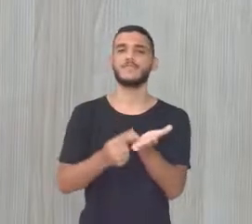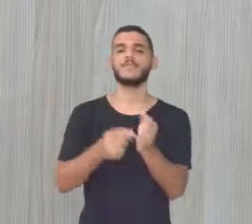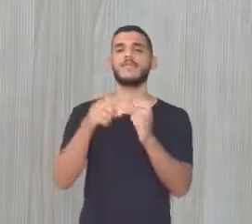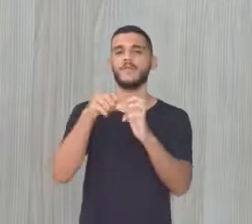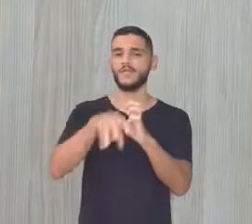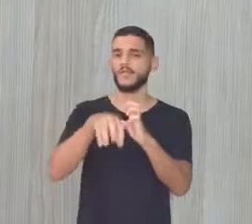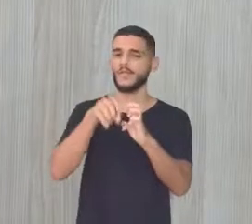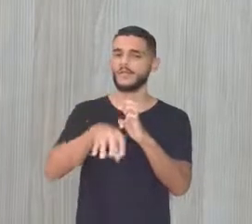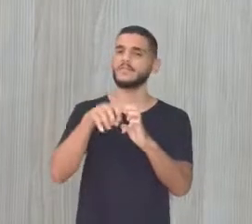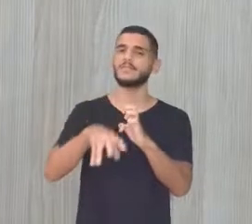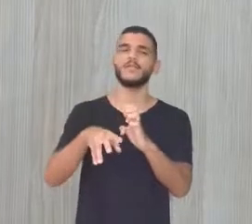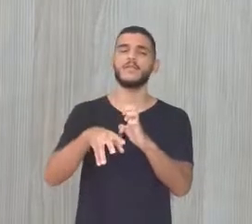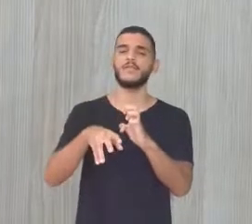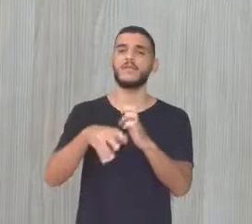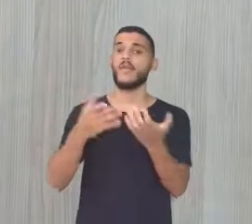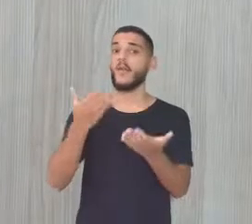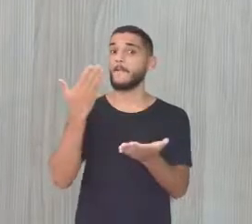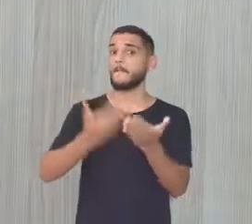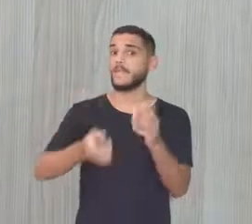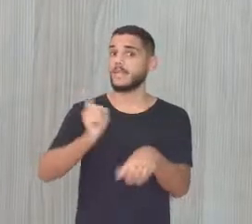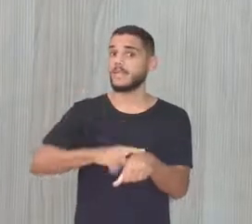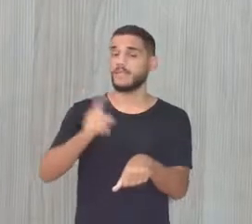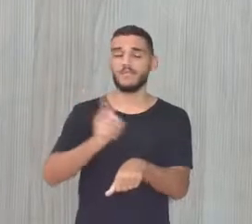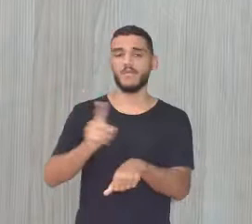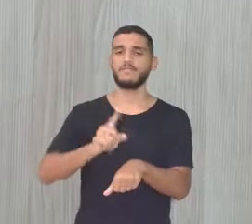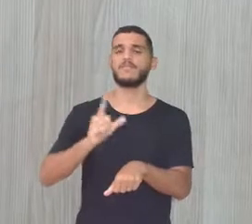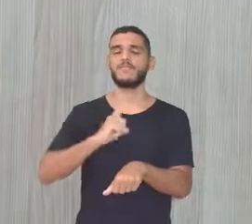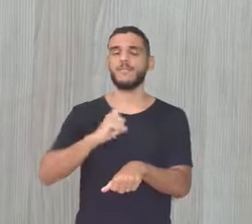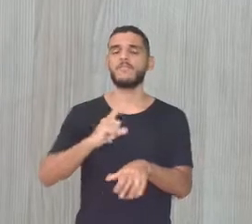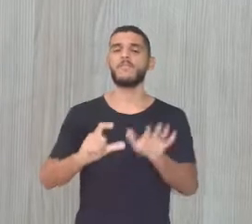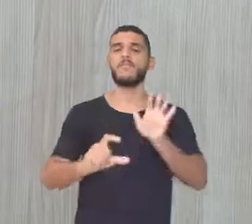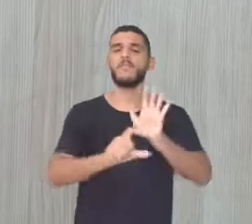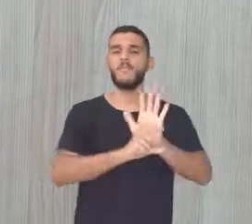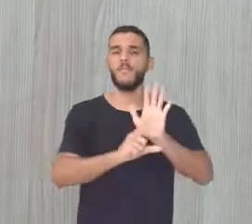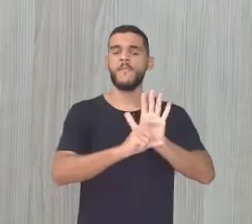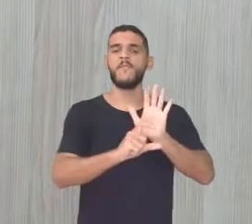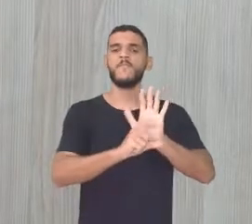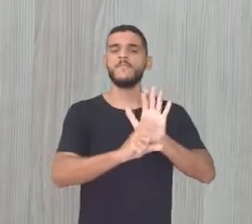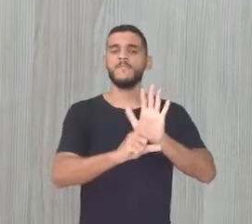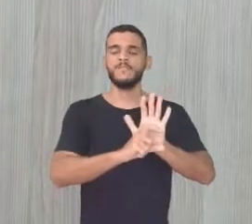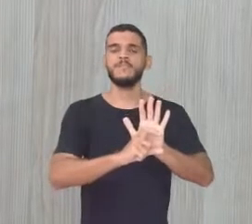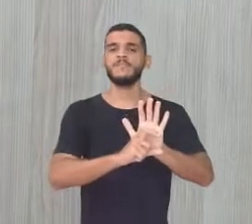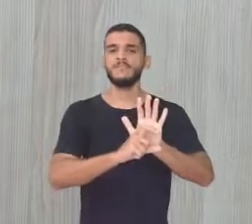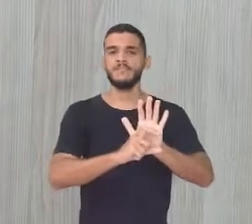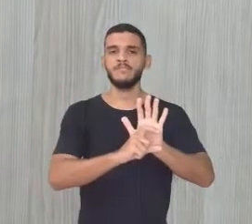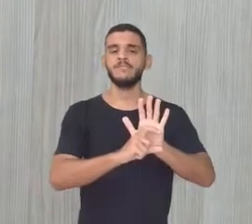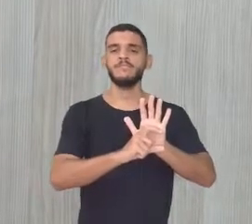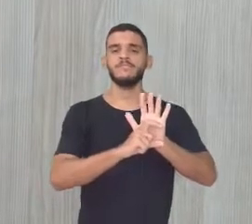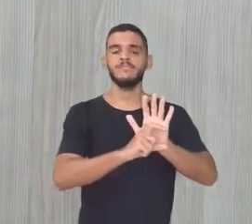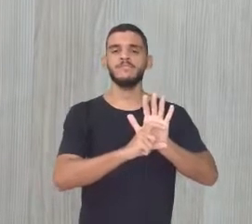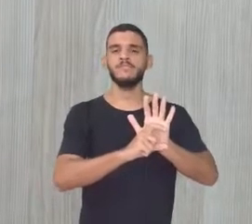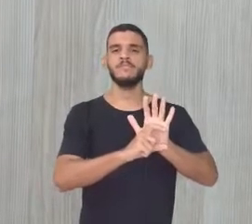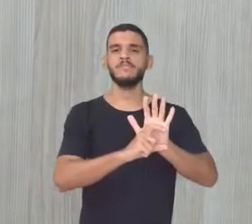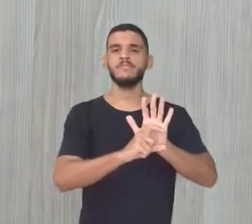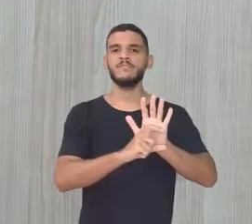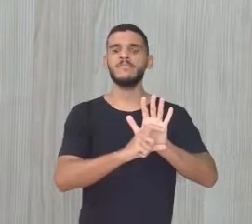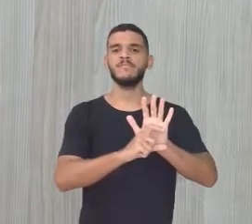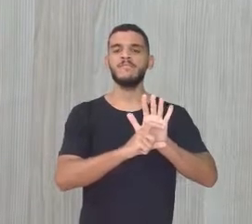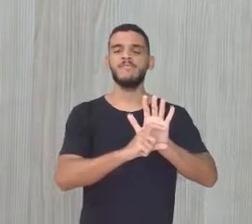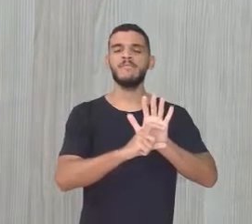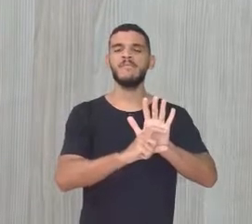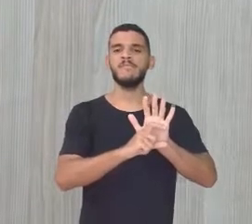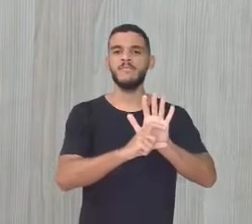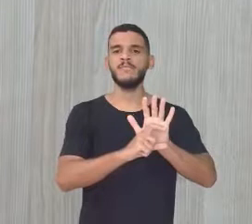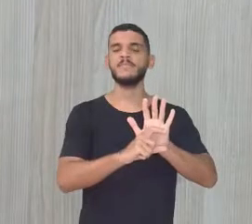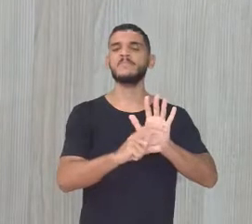Recife Não perde tempo não, meu povo Olha aí os QR Codes Ó, Juninho esperto, viu Juninho está doidinha pela interação